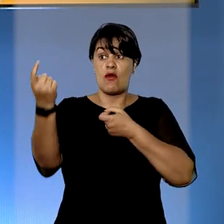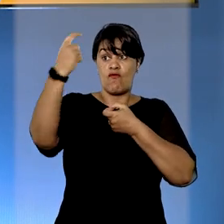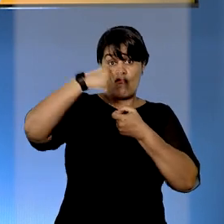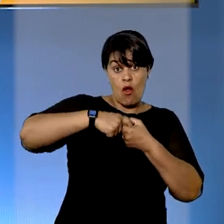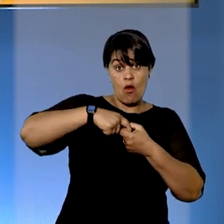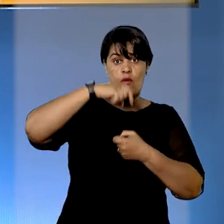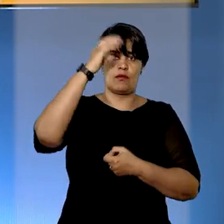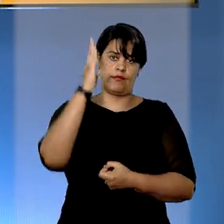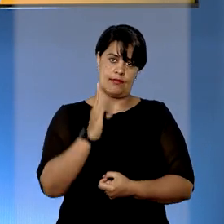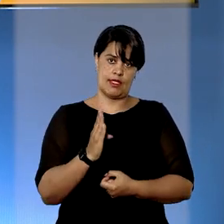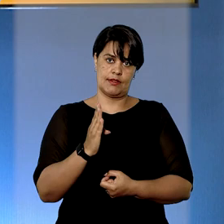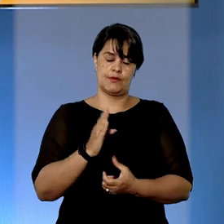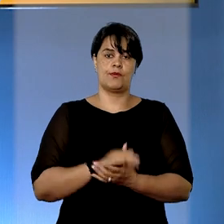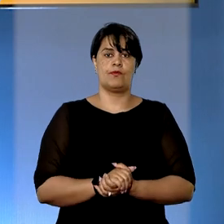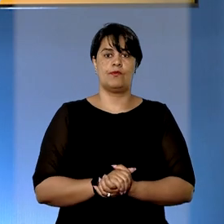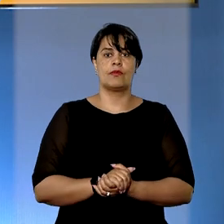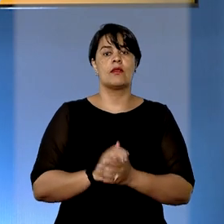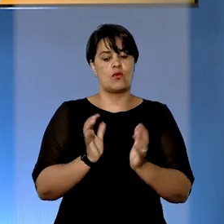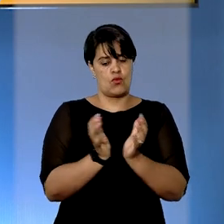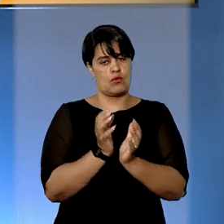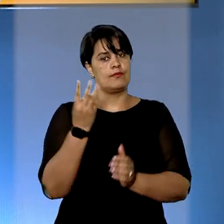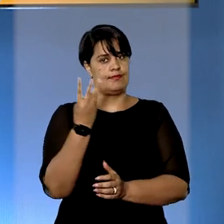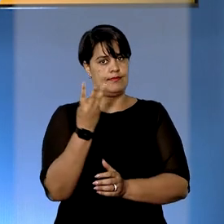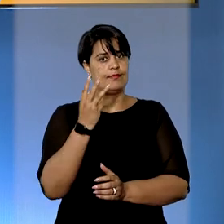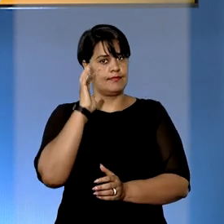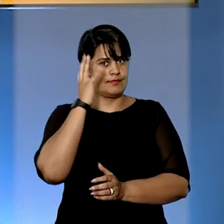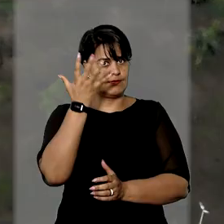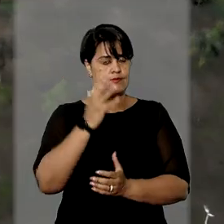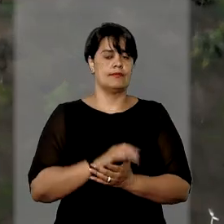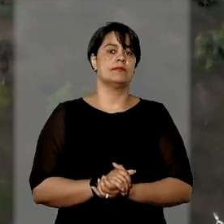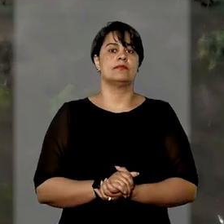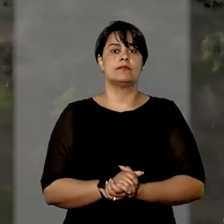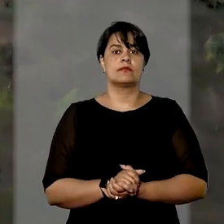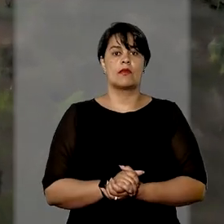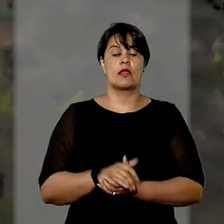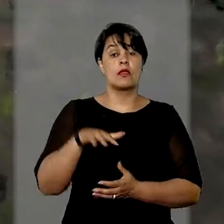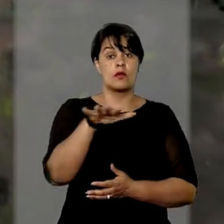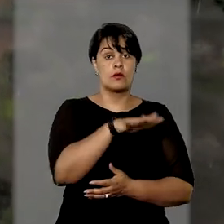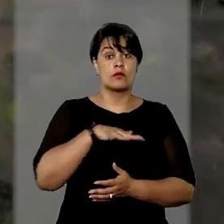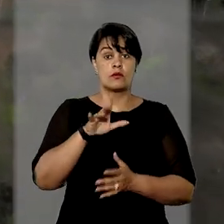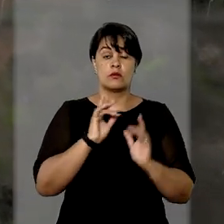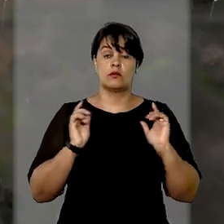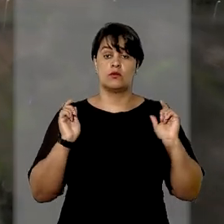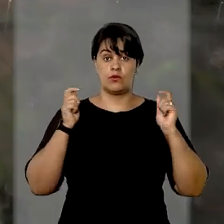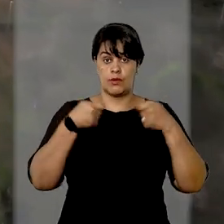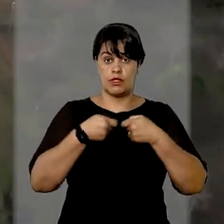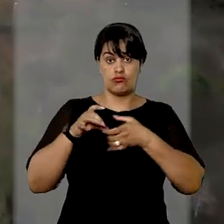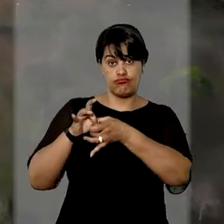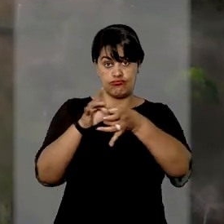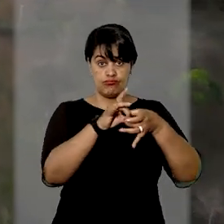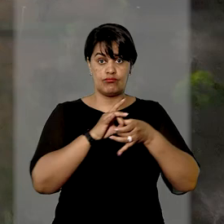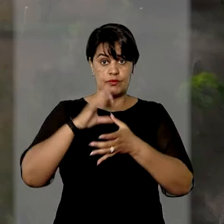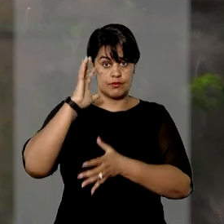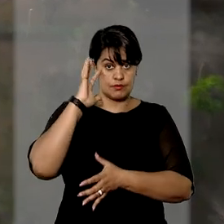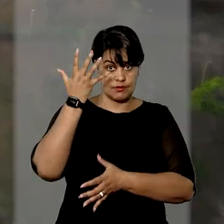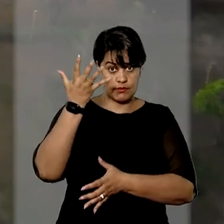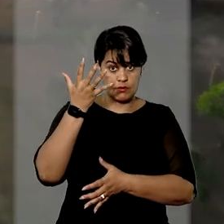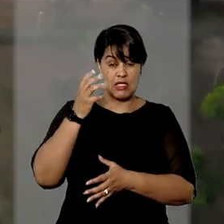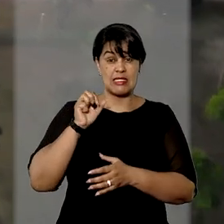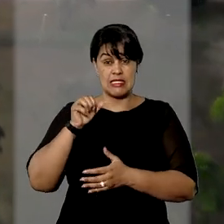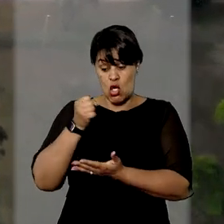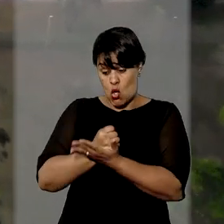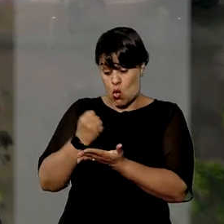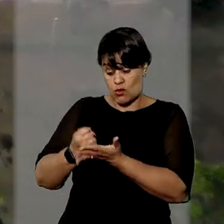segurado ao Brasil. O entendimento é da terceira turma. Os ministros entenderam por unanimidade que, salvo